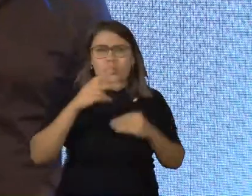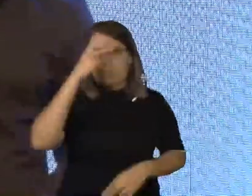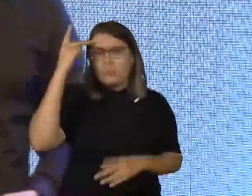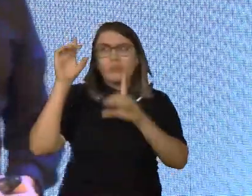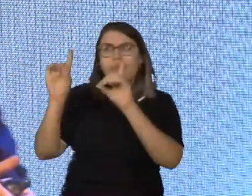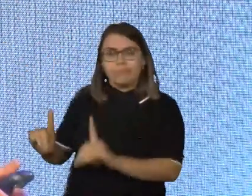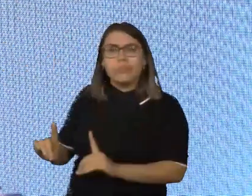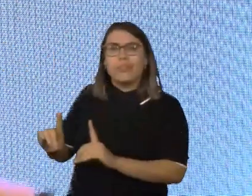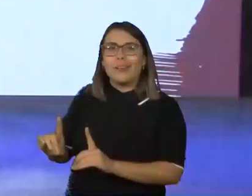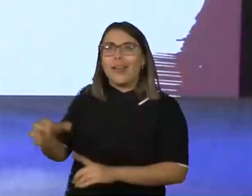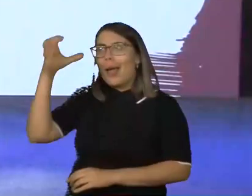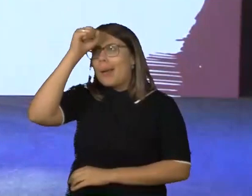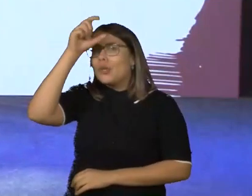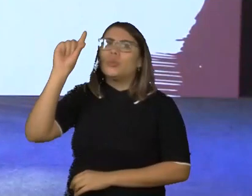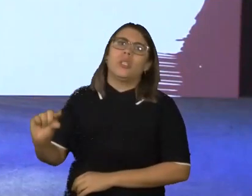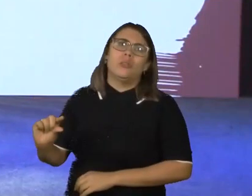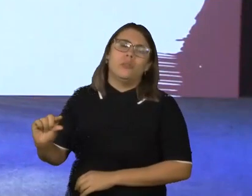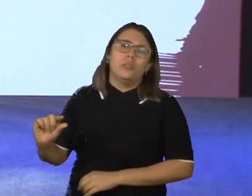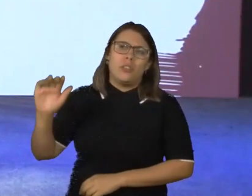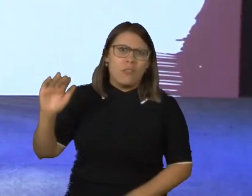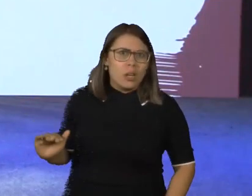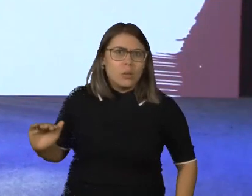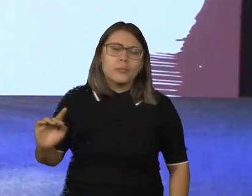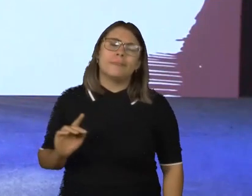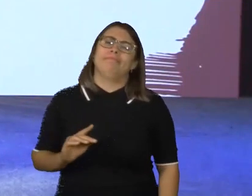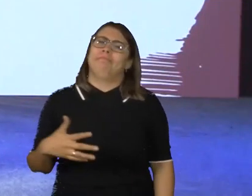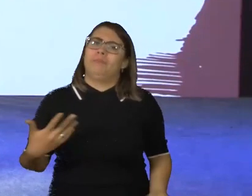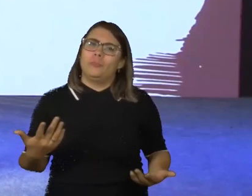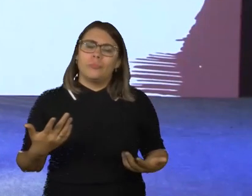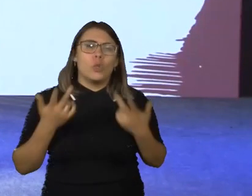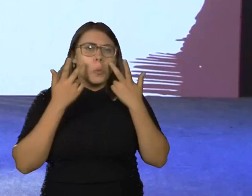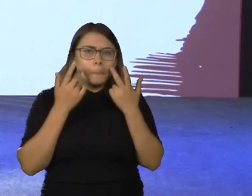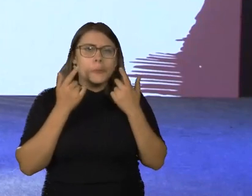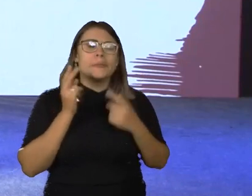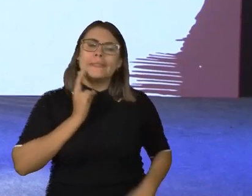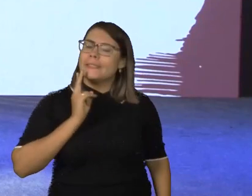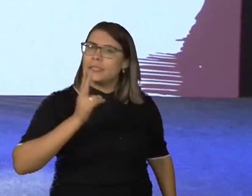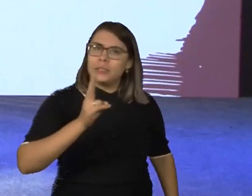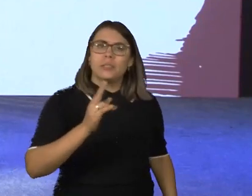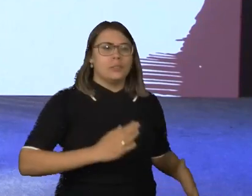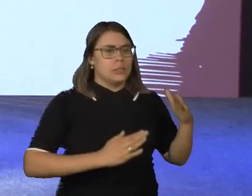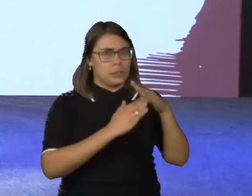deficiência aprendem menos. São inferiores em relação às pessoas comum. Sempre vai colocar as pessoas numa posição